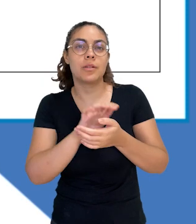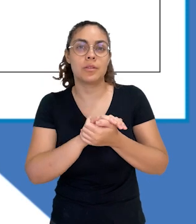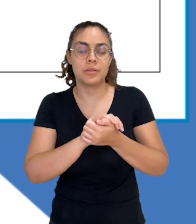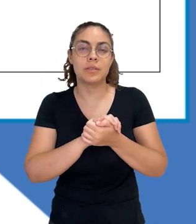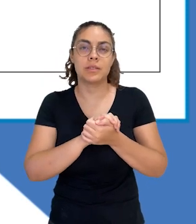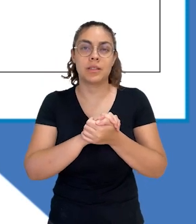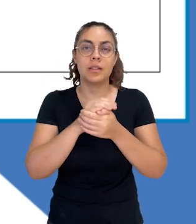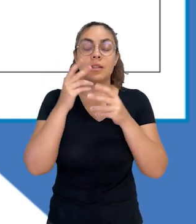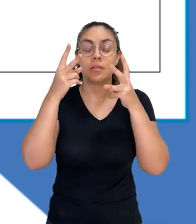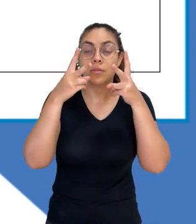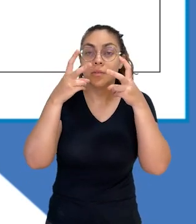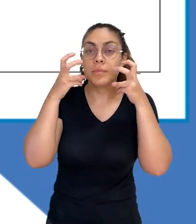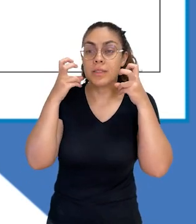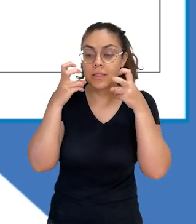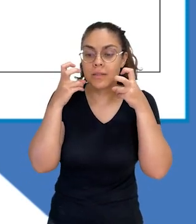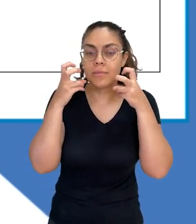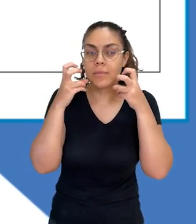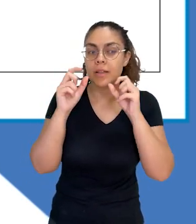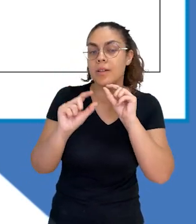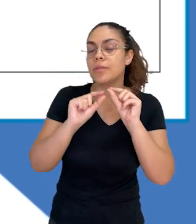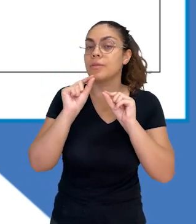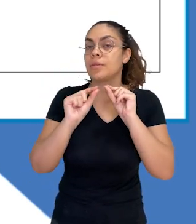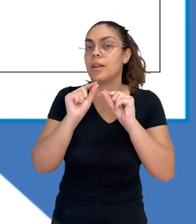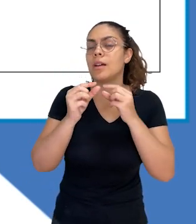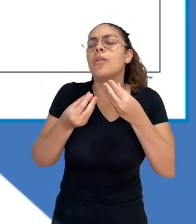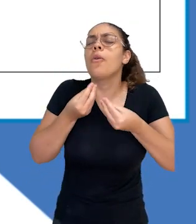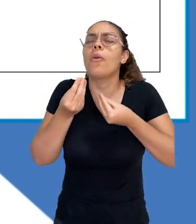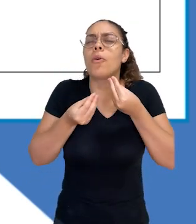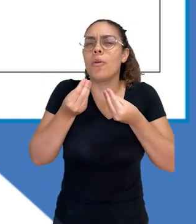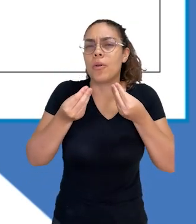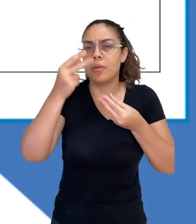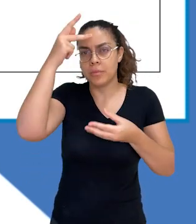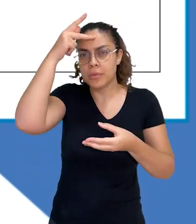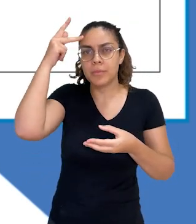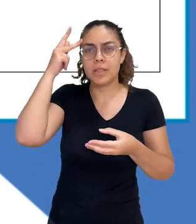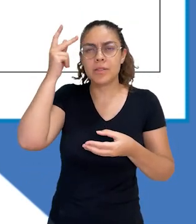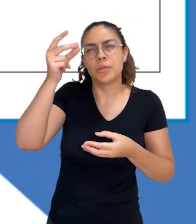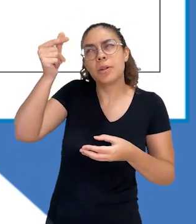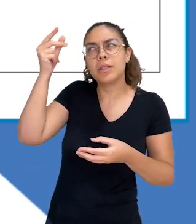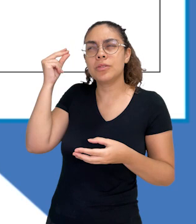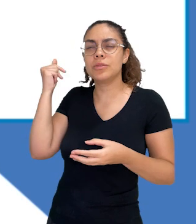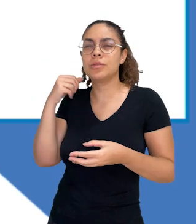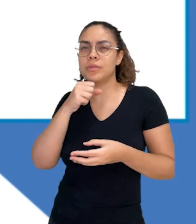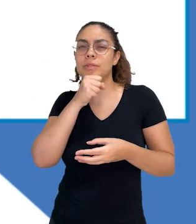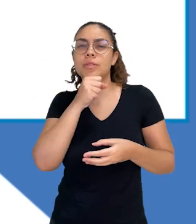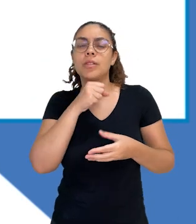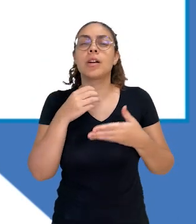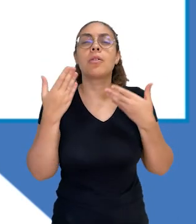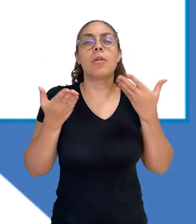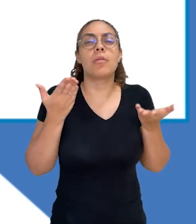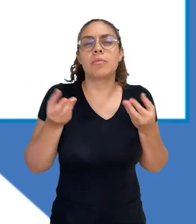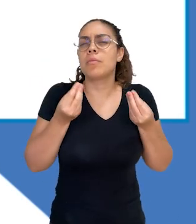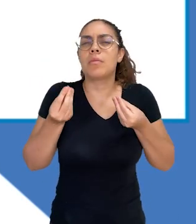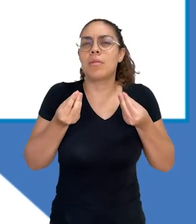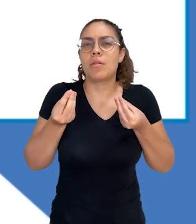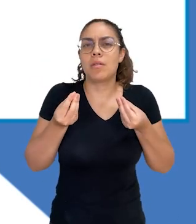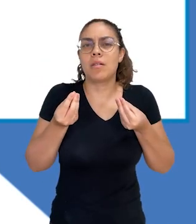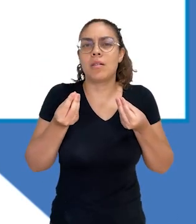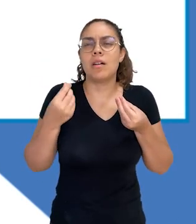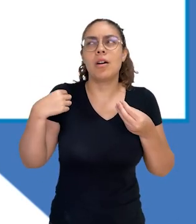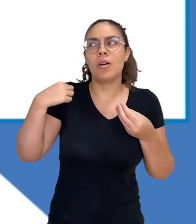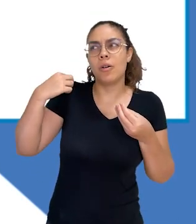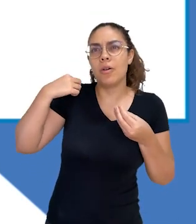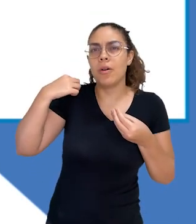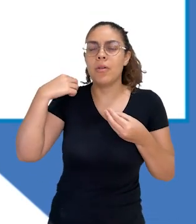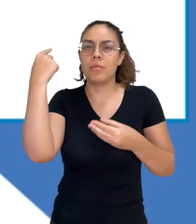nosso estudante tem desse europeu lá do século XVI, desses nativos lá do século XVI. E que essa